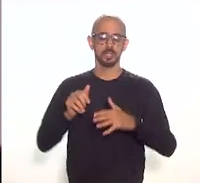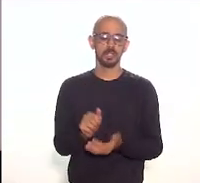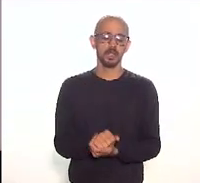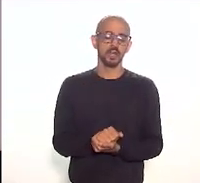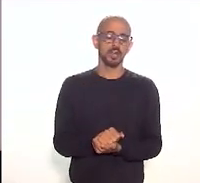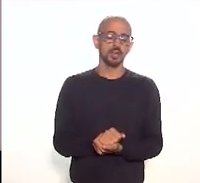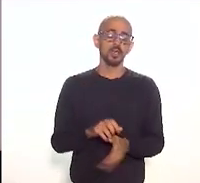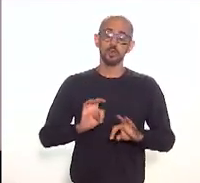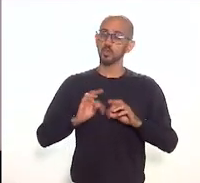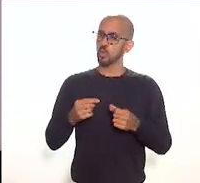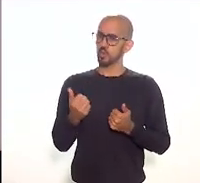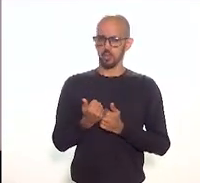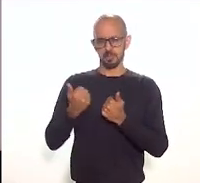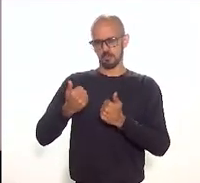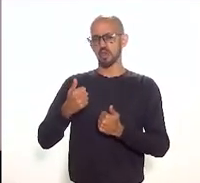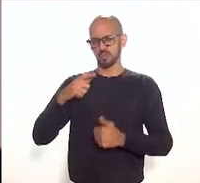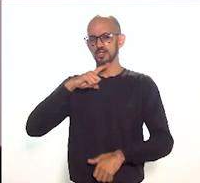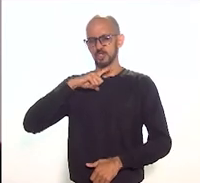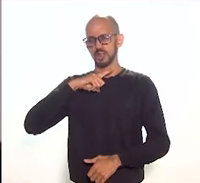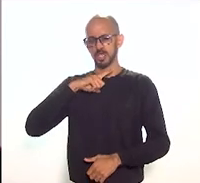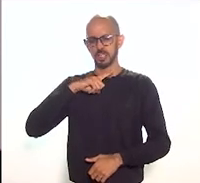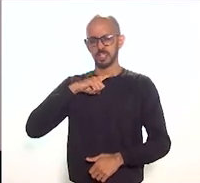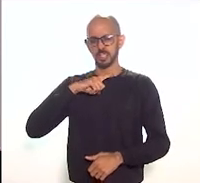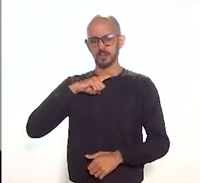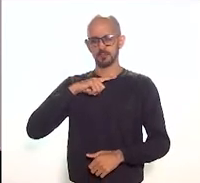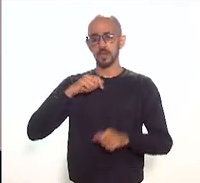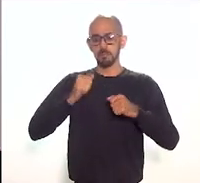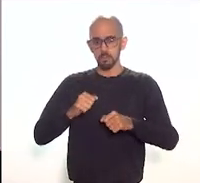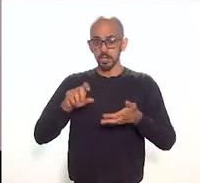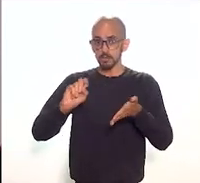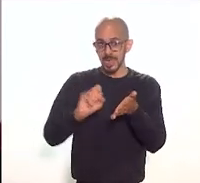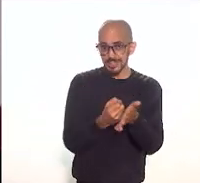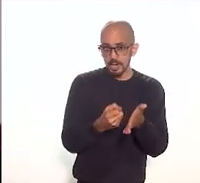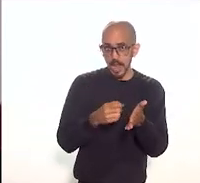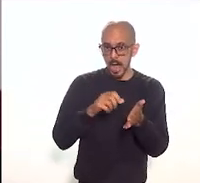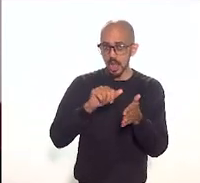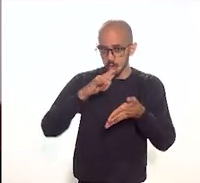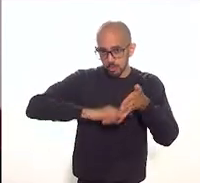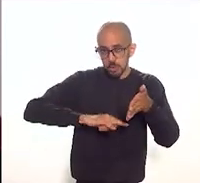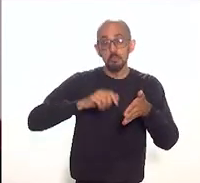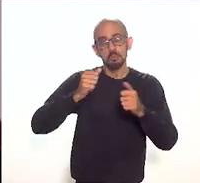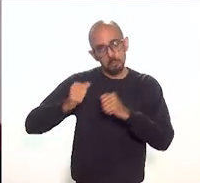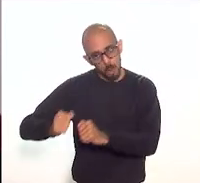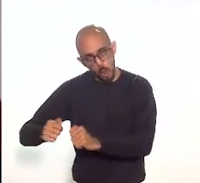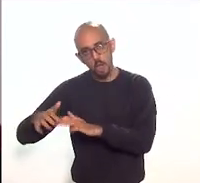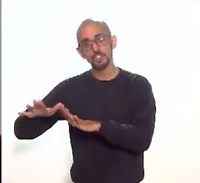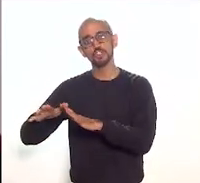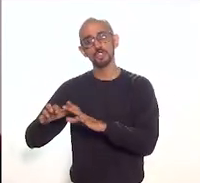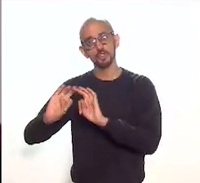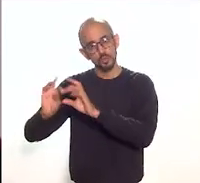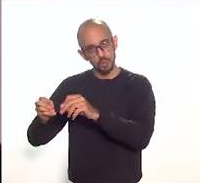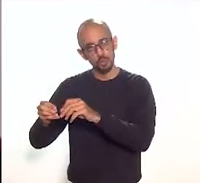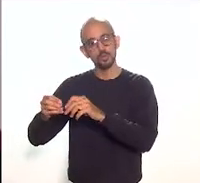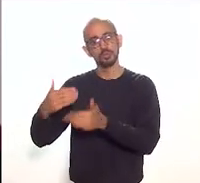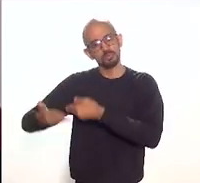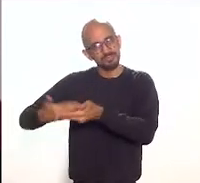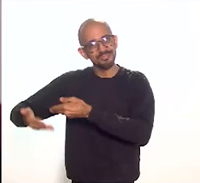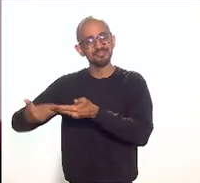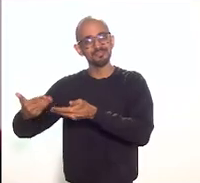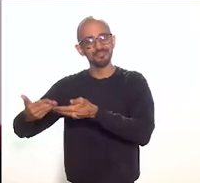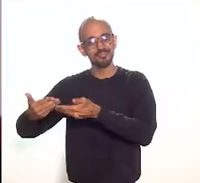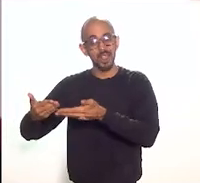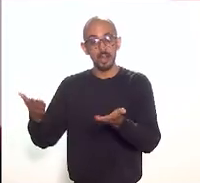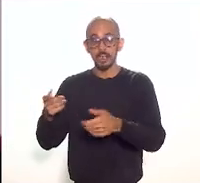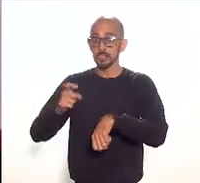a gente tem podemos assinar a nossa ata de fundação pode nesse exato momento a Liguia conseguiu